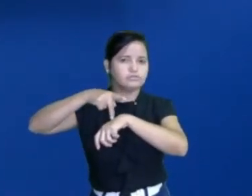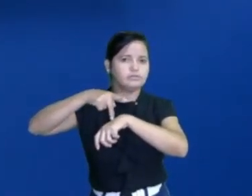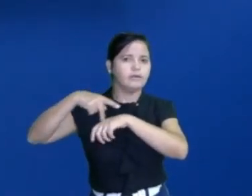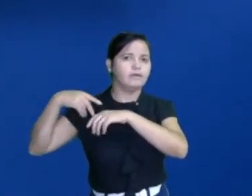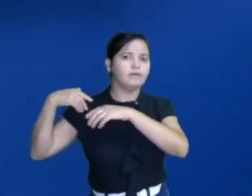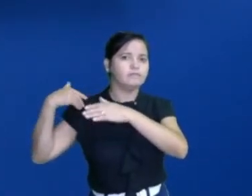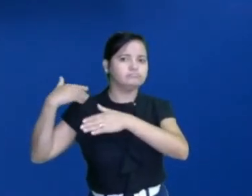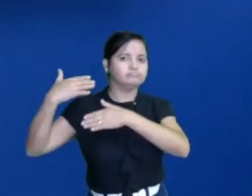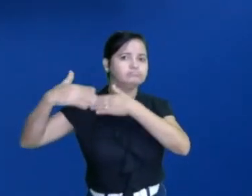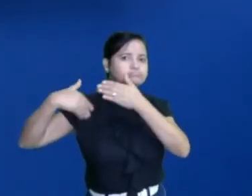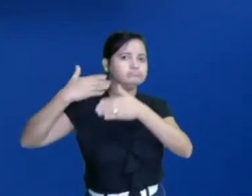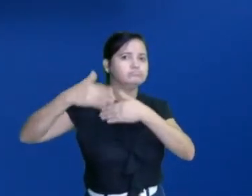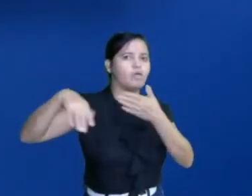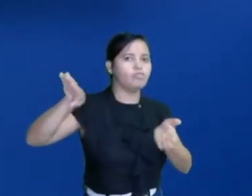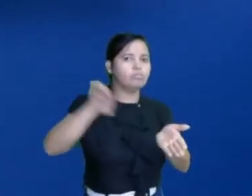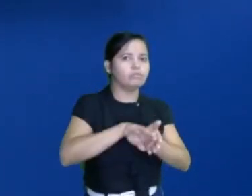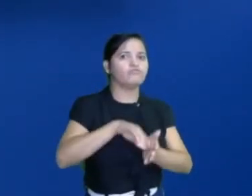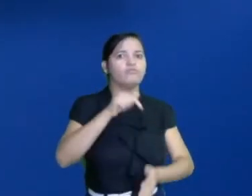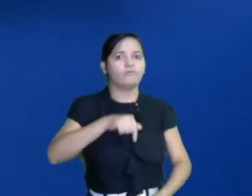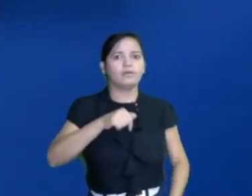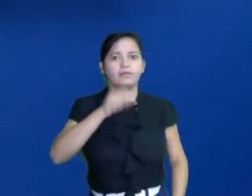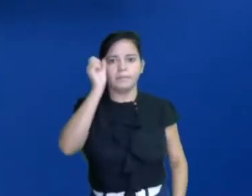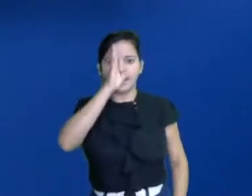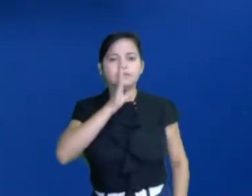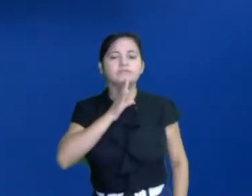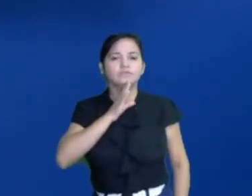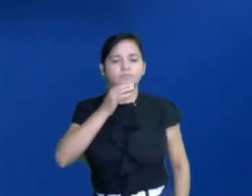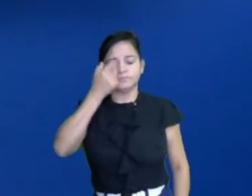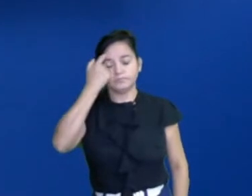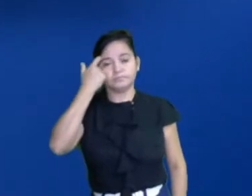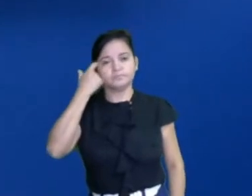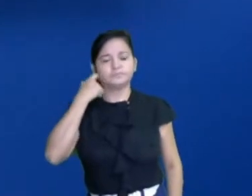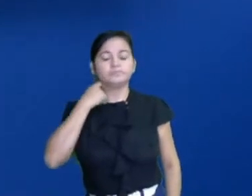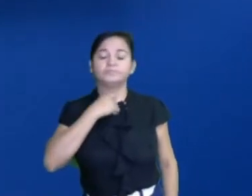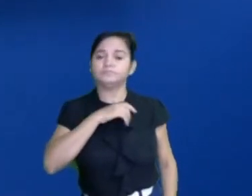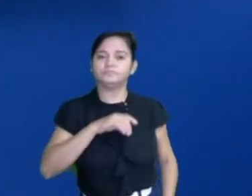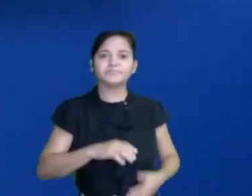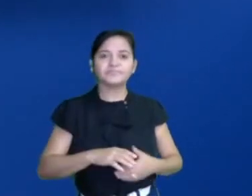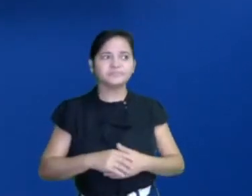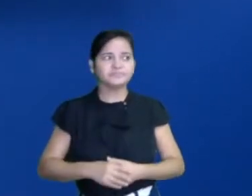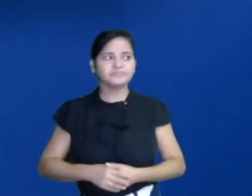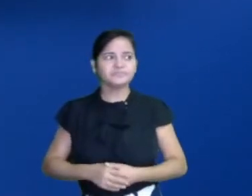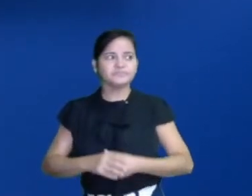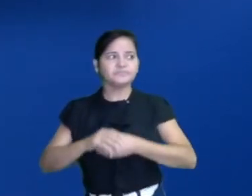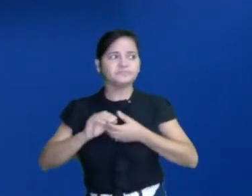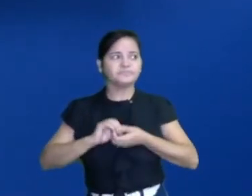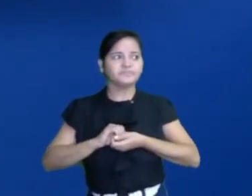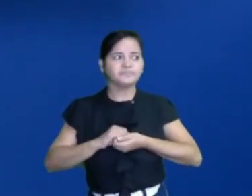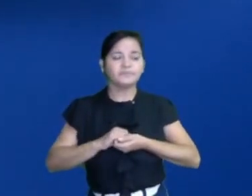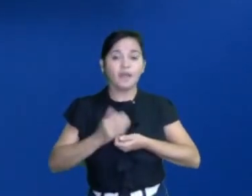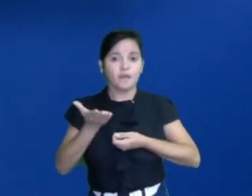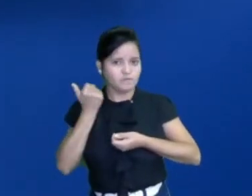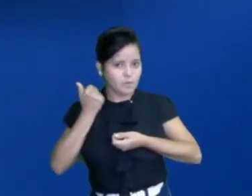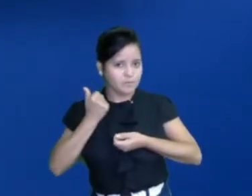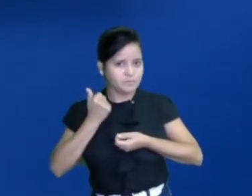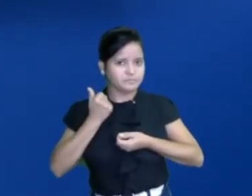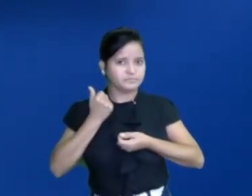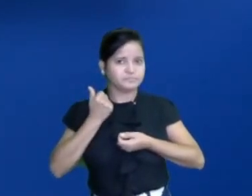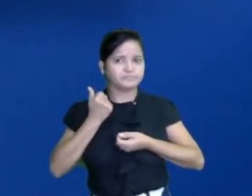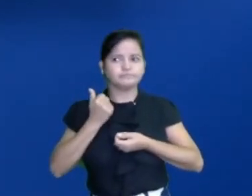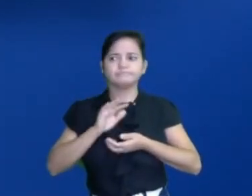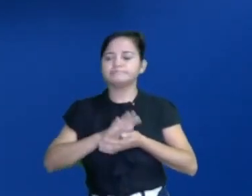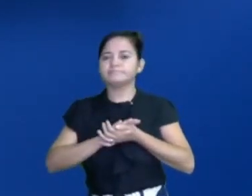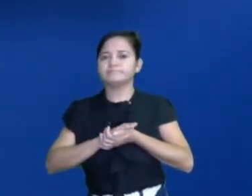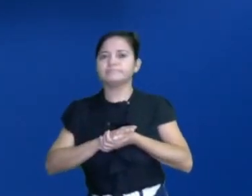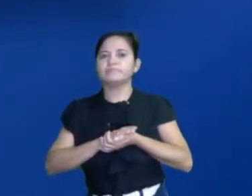foi transformando e dando o nosso jeitinho brasileiro aqui, tá? Mas e aí? Vamos lá. A